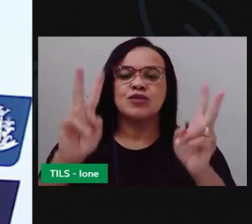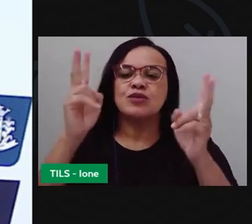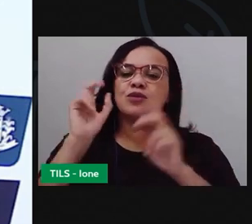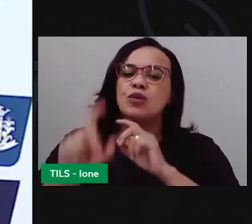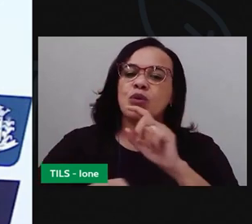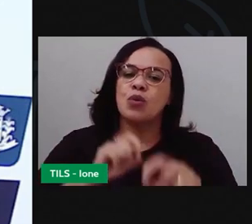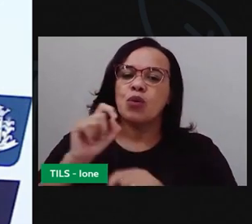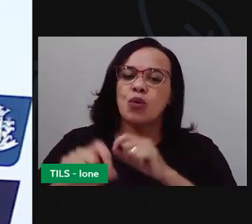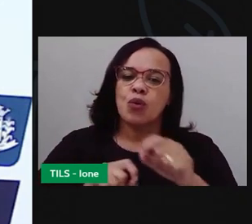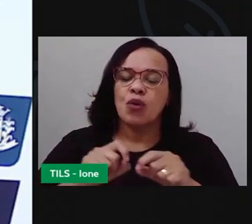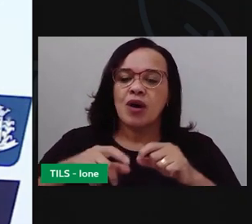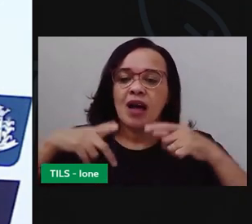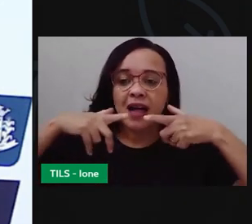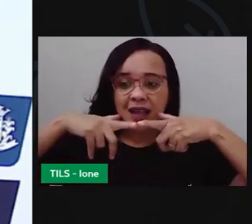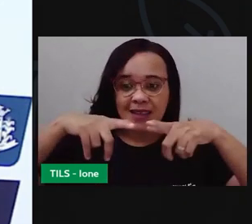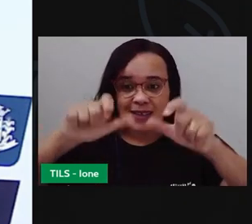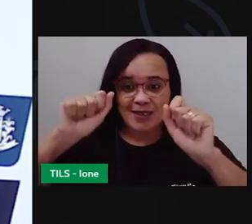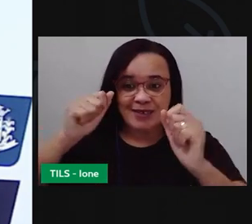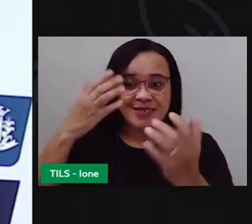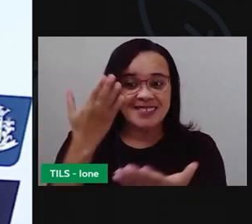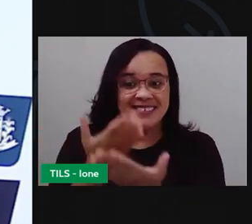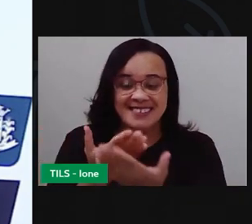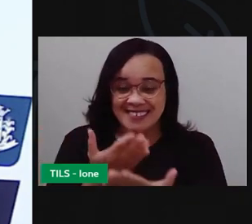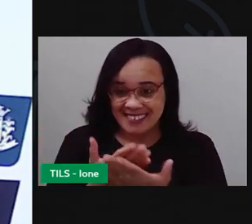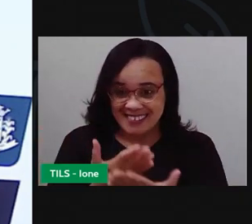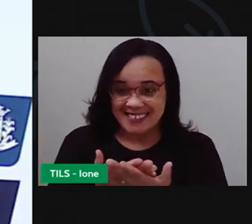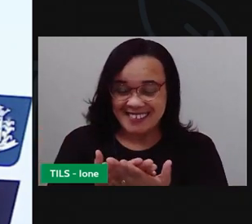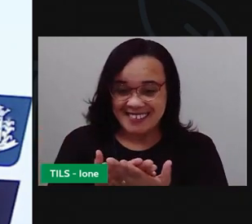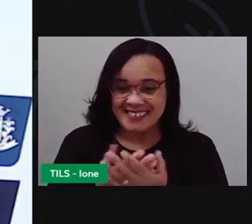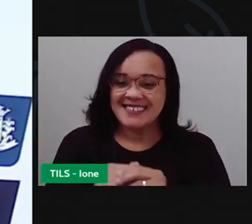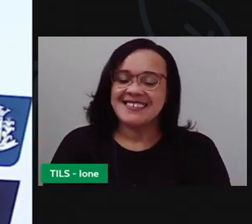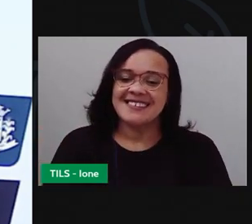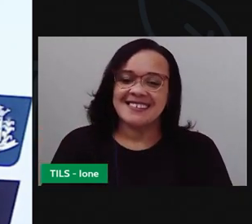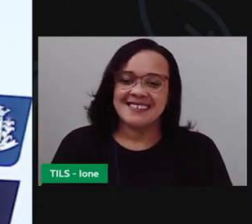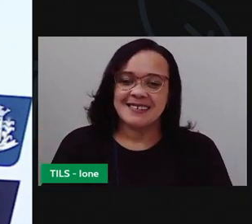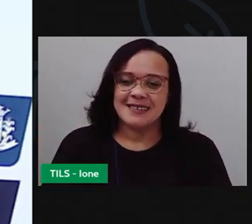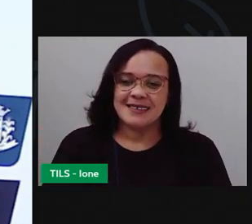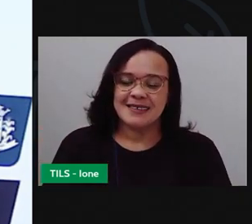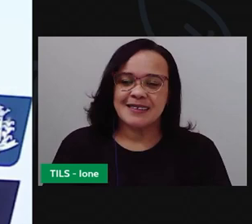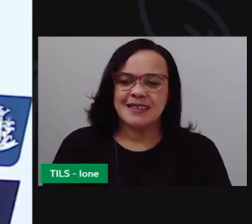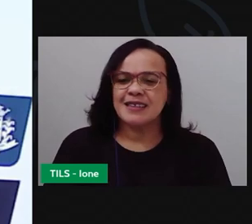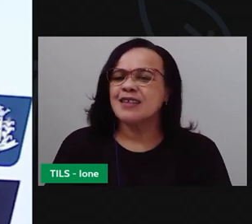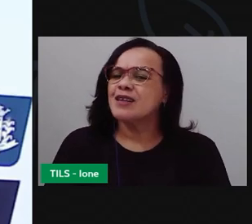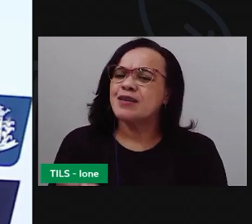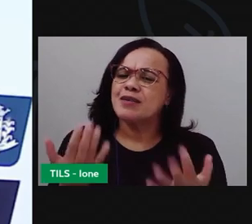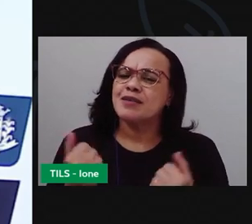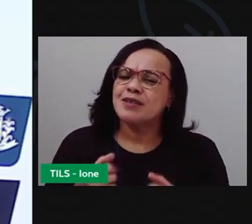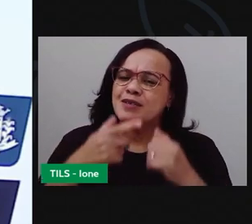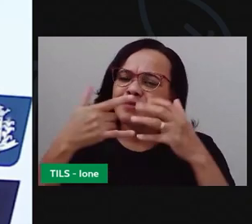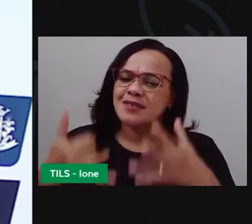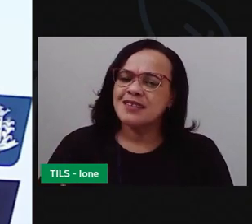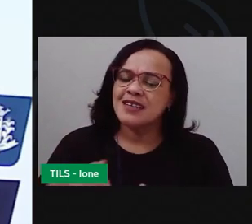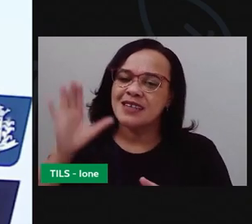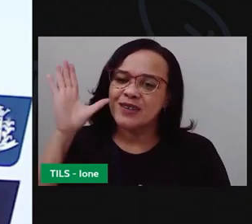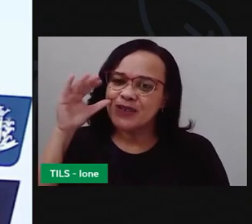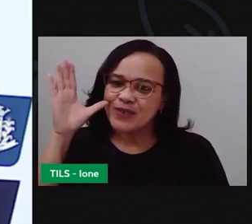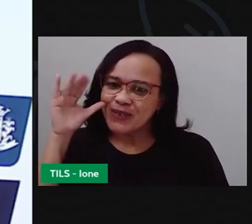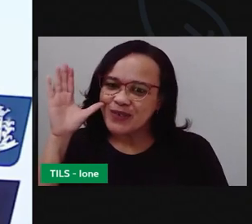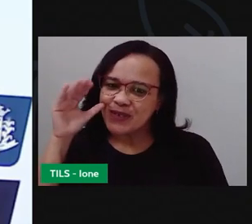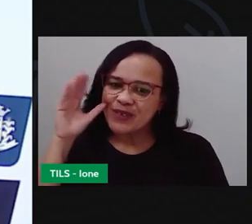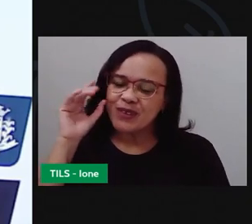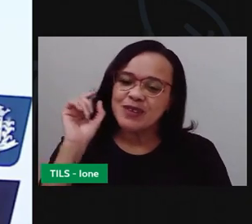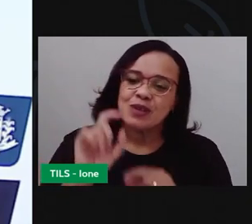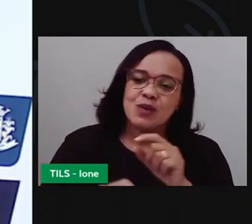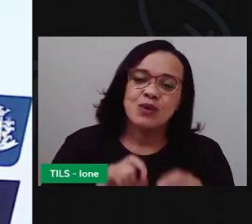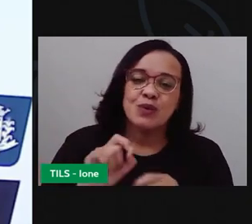na aula de linguagem. Conta aqui pra mim se você ficou curiosa ou curioso pra